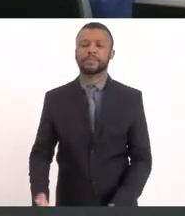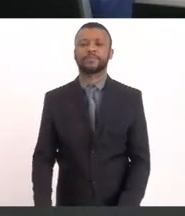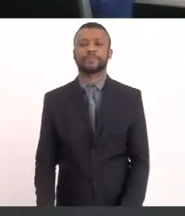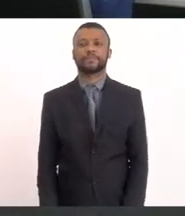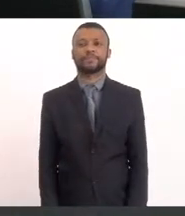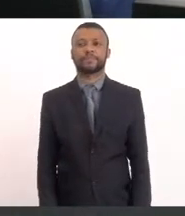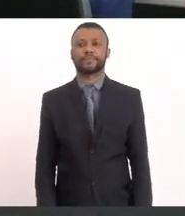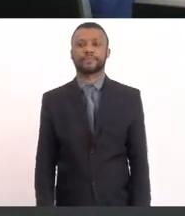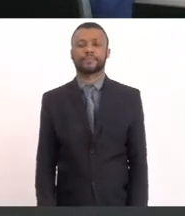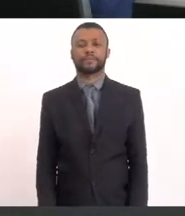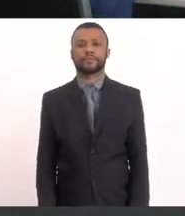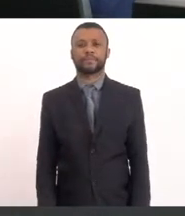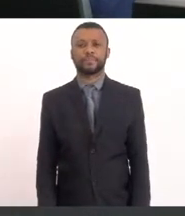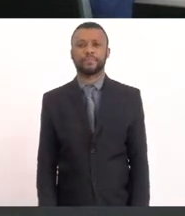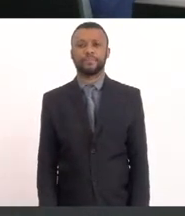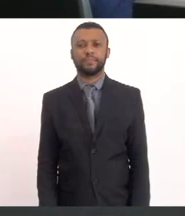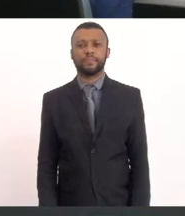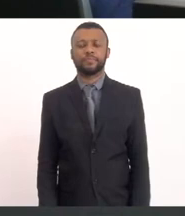Bloqueio